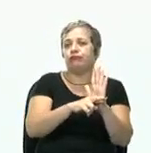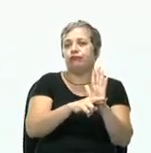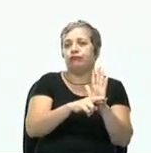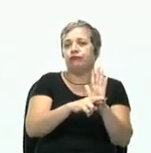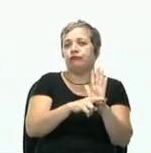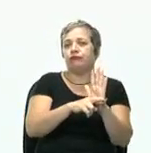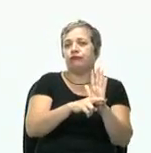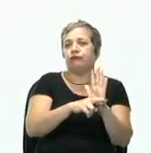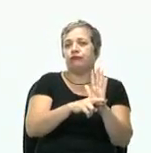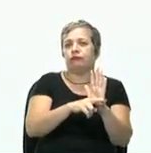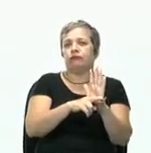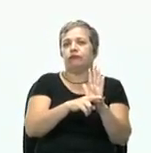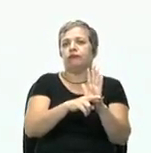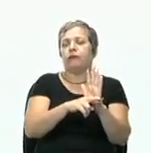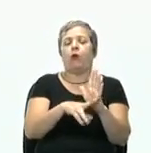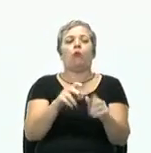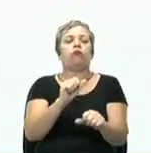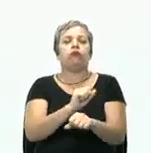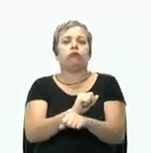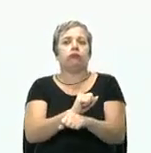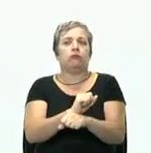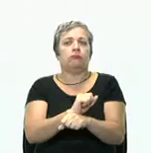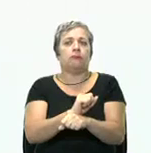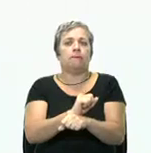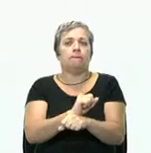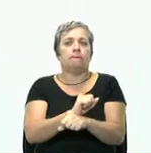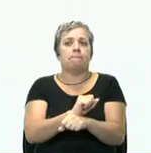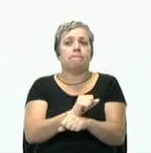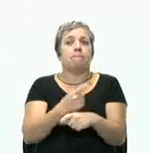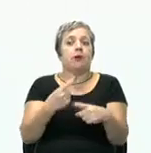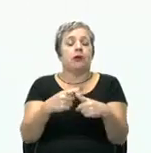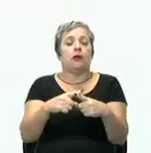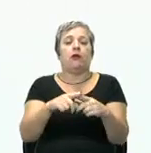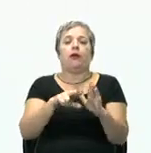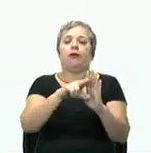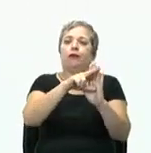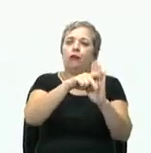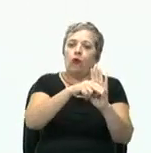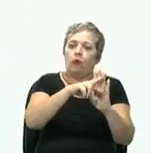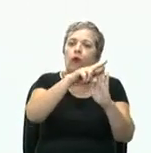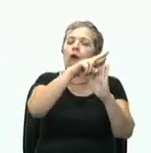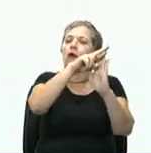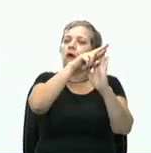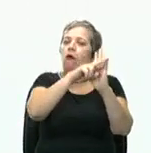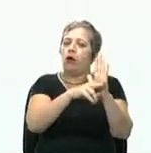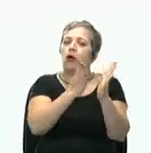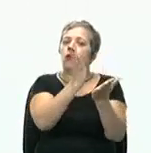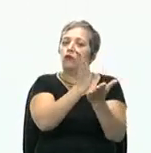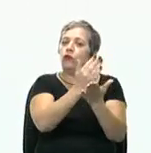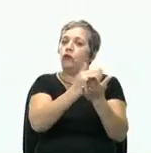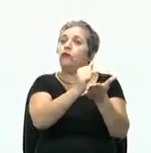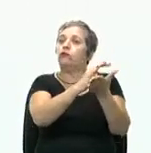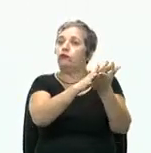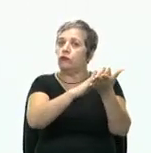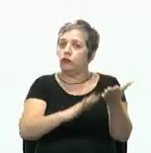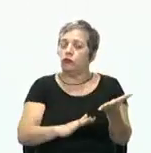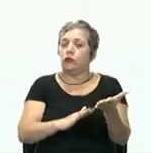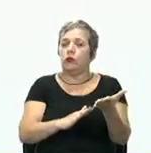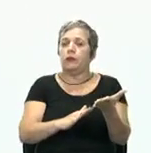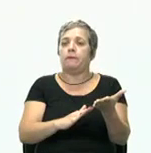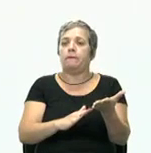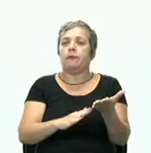parados. Por quê? Porque tem um regulamento, tem normas, tem uma divisão, tem uma